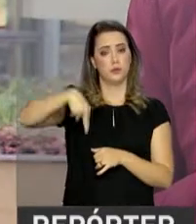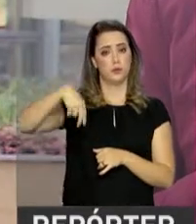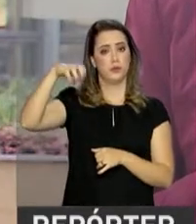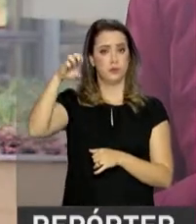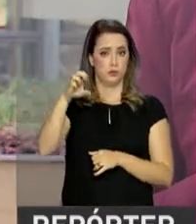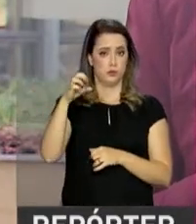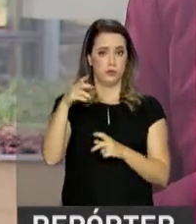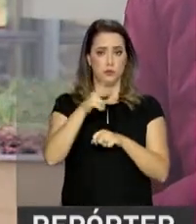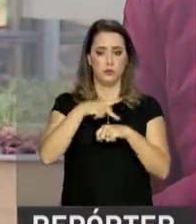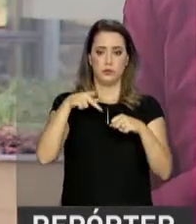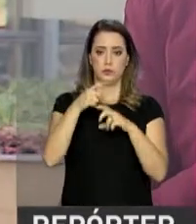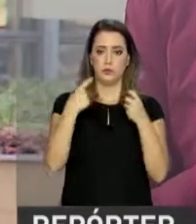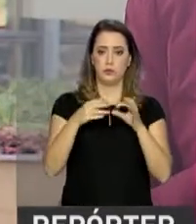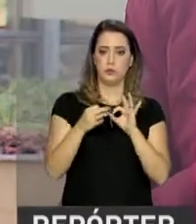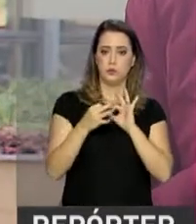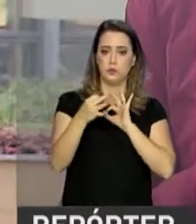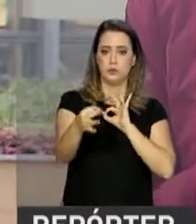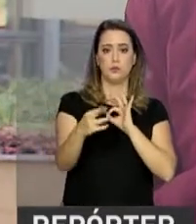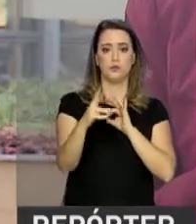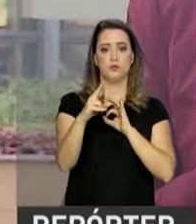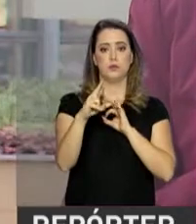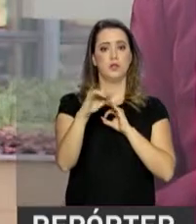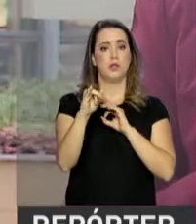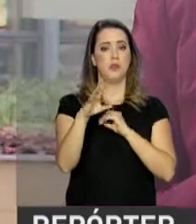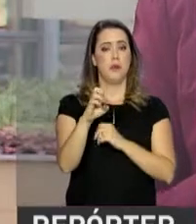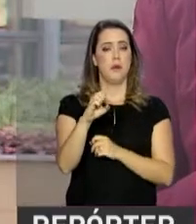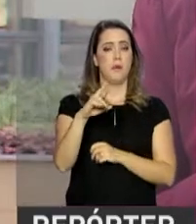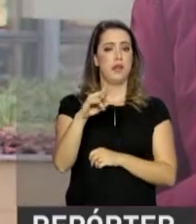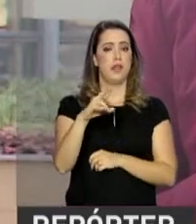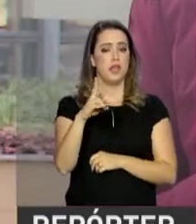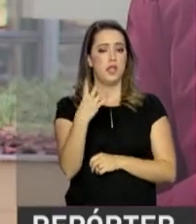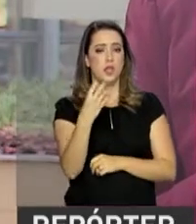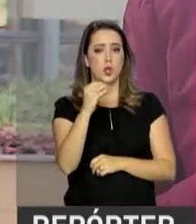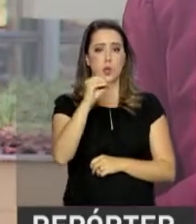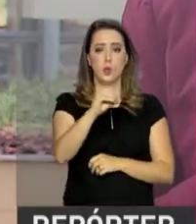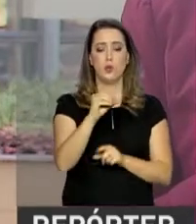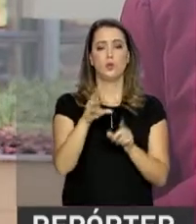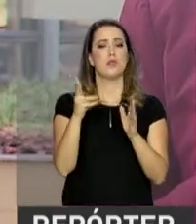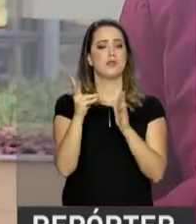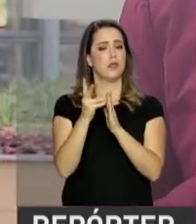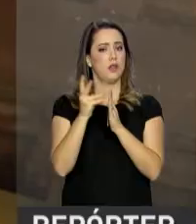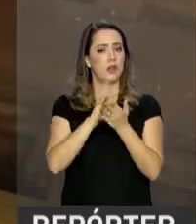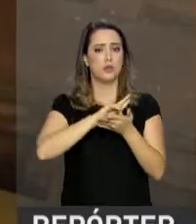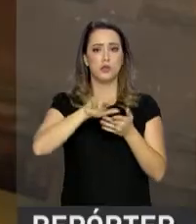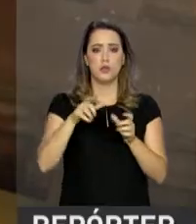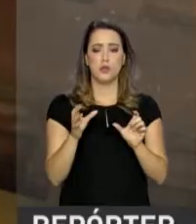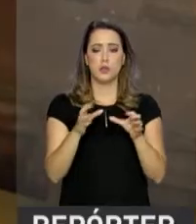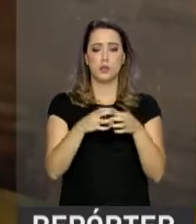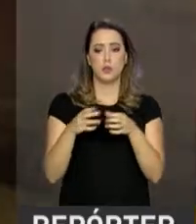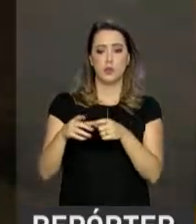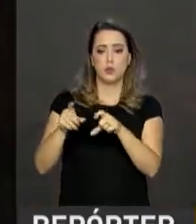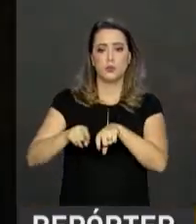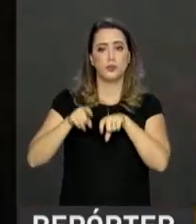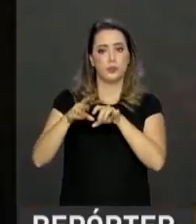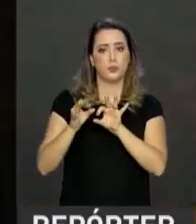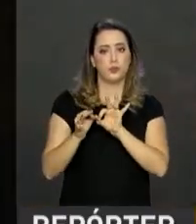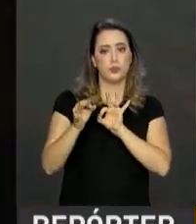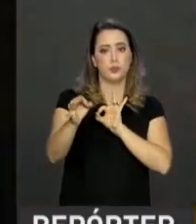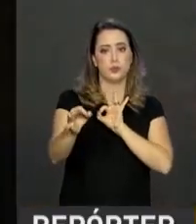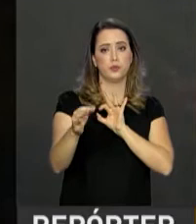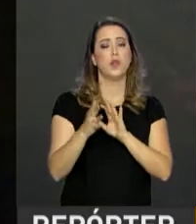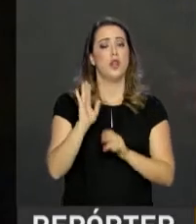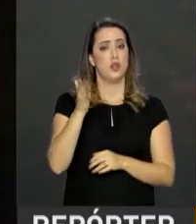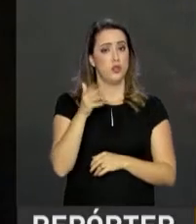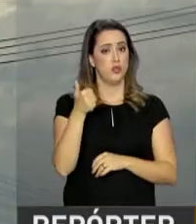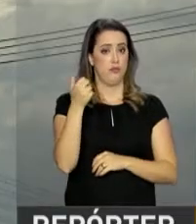aos moradores de áreas isoladas, como os ribeirinhos, quilombolas, indígenas e pequenos agricultores. O programa Luz para Todos existe